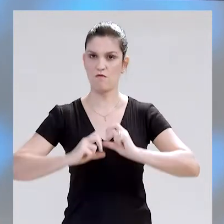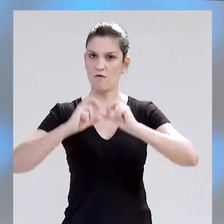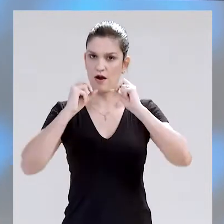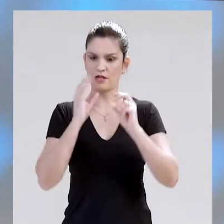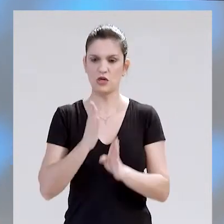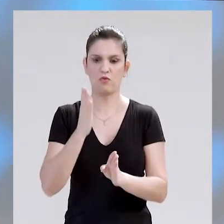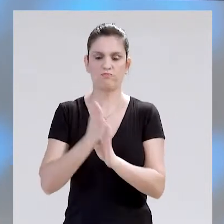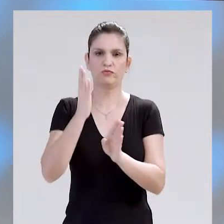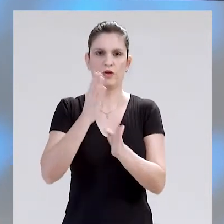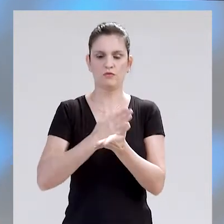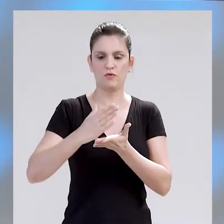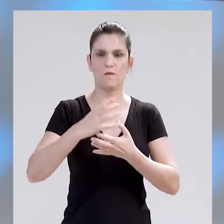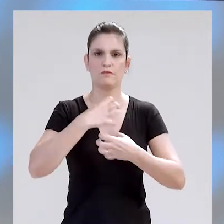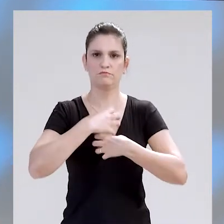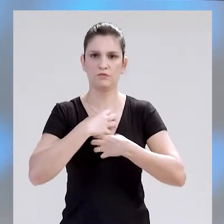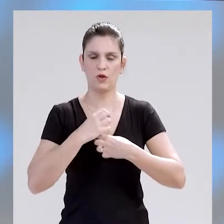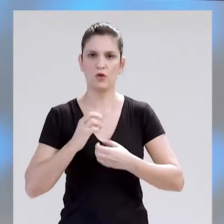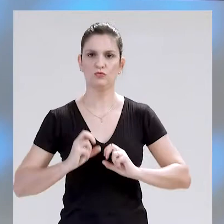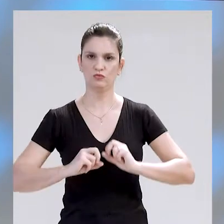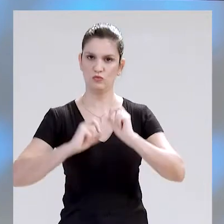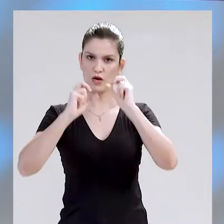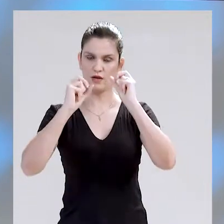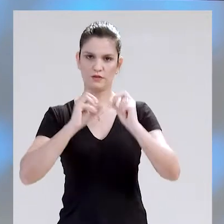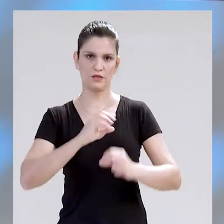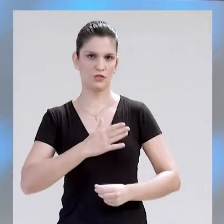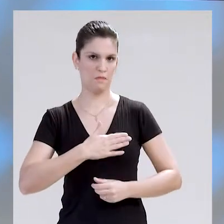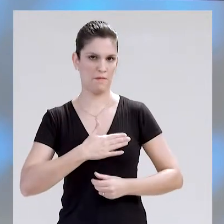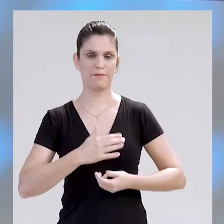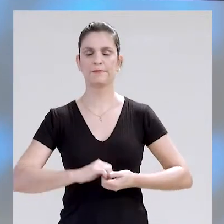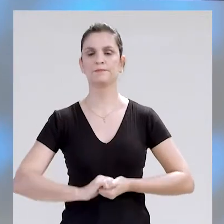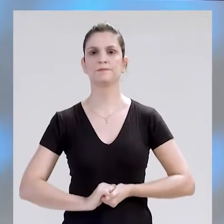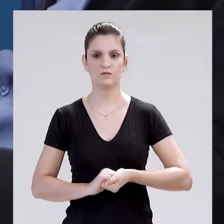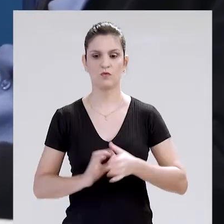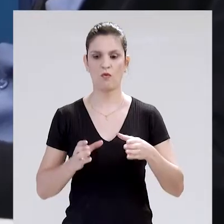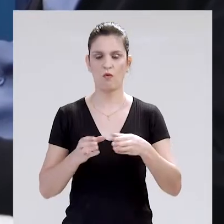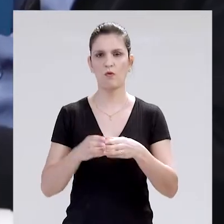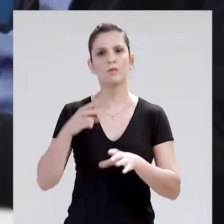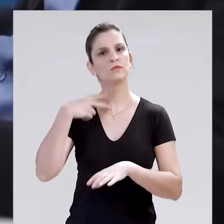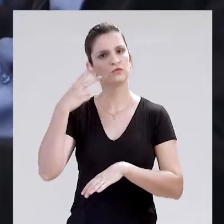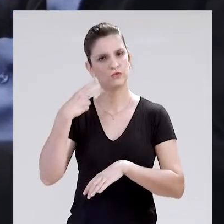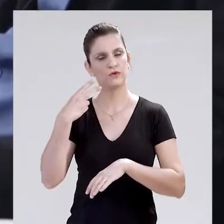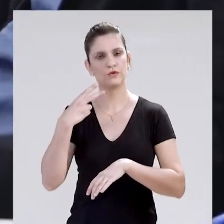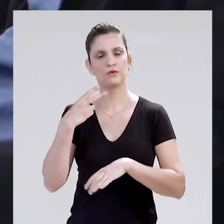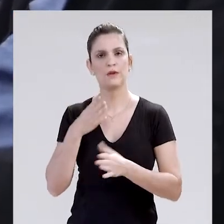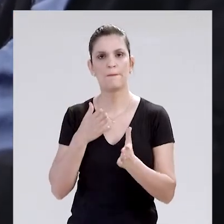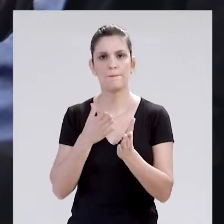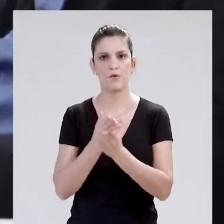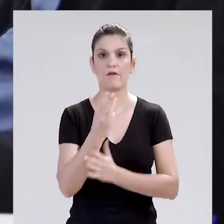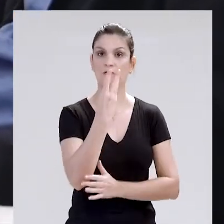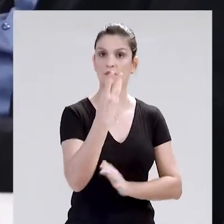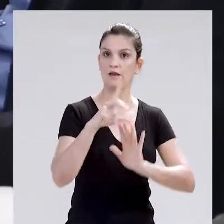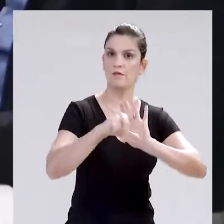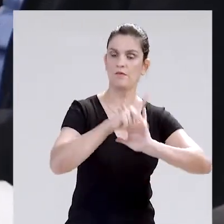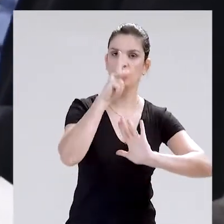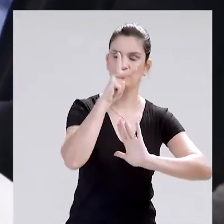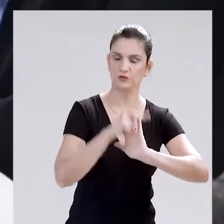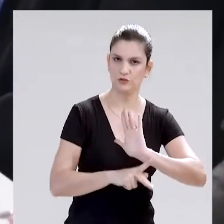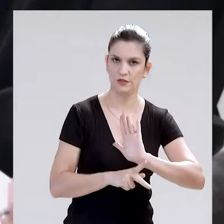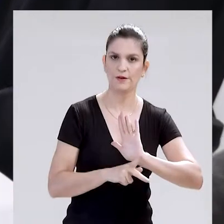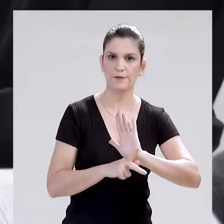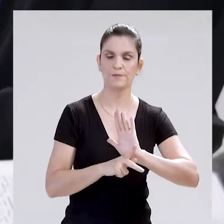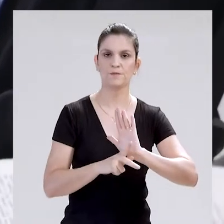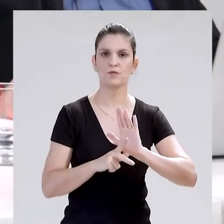importância da prevenção e do diagnóstico precoce do câncer de mama. Os vereadores da Câmara Municipal aprovaram três